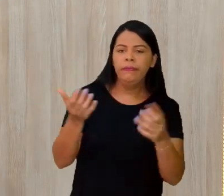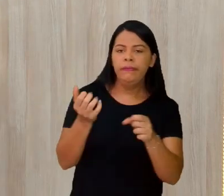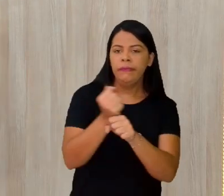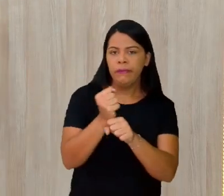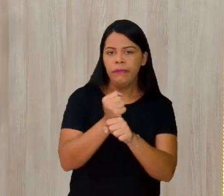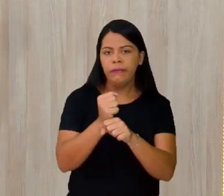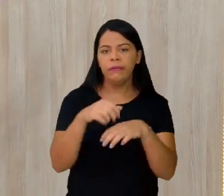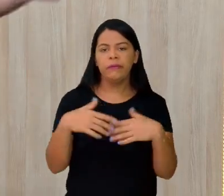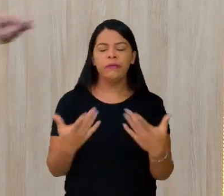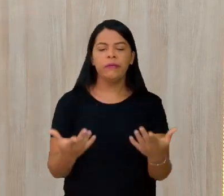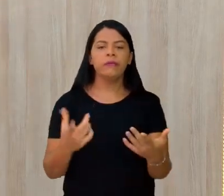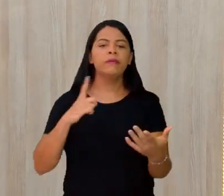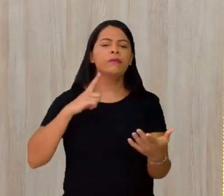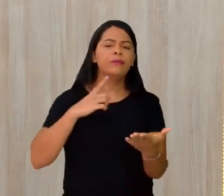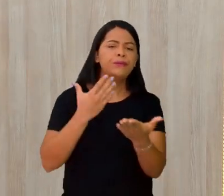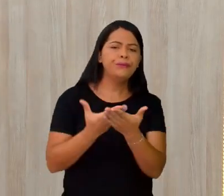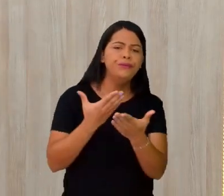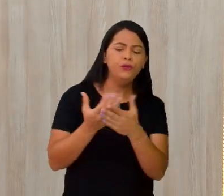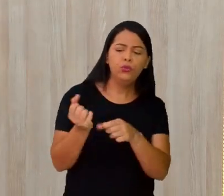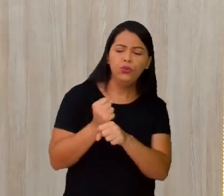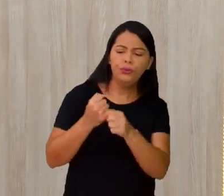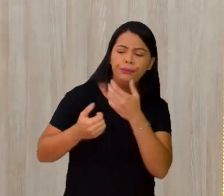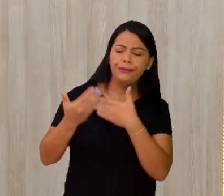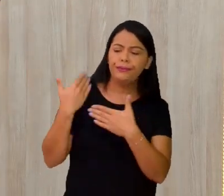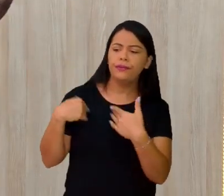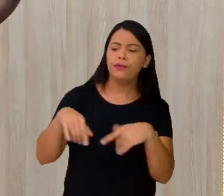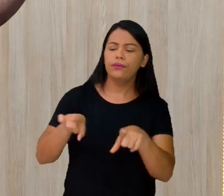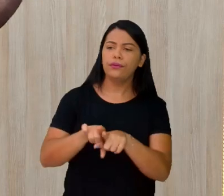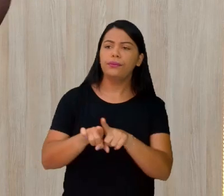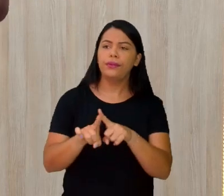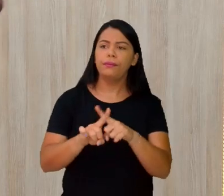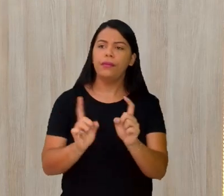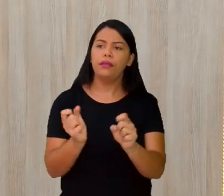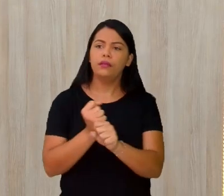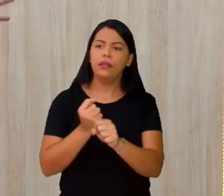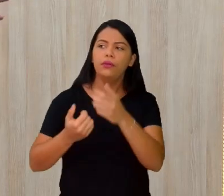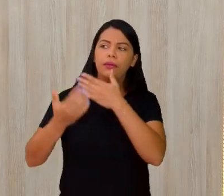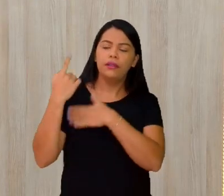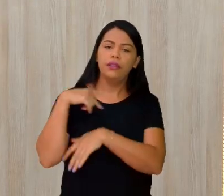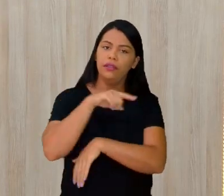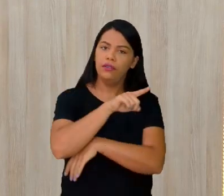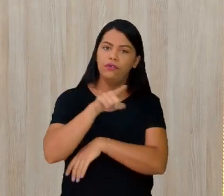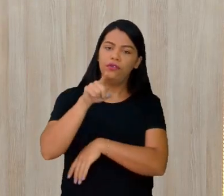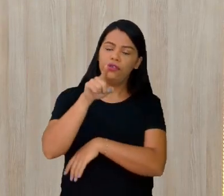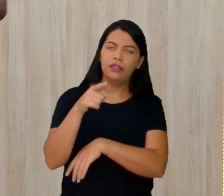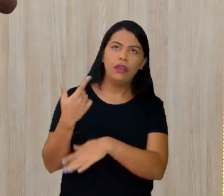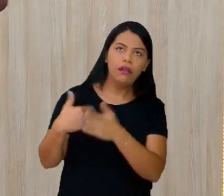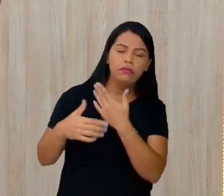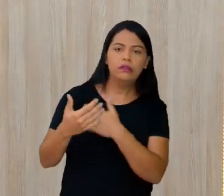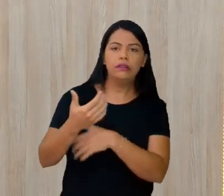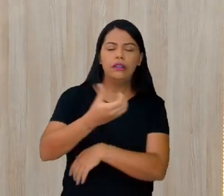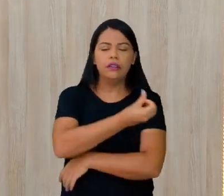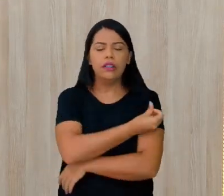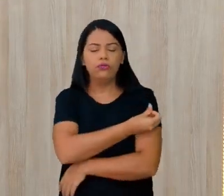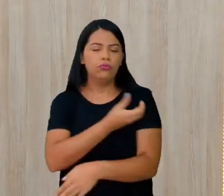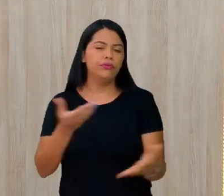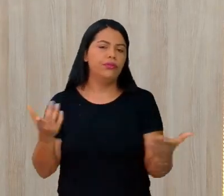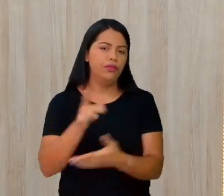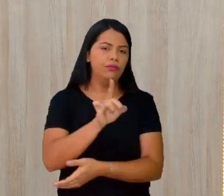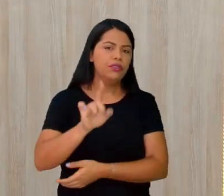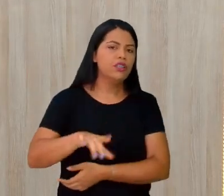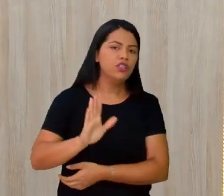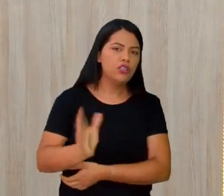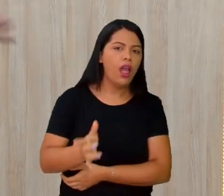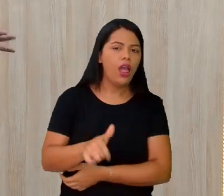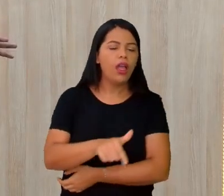aulas do ano passado, né? Mas, ano passado você era sexto ano, agora você é sétimo